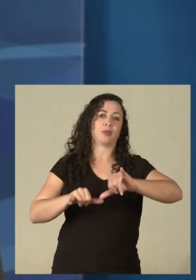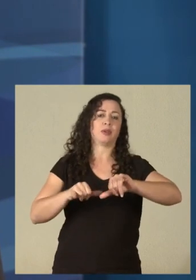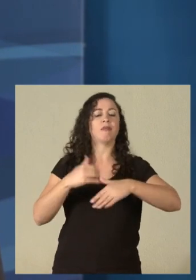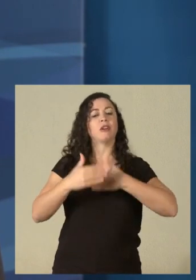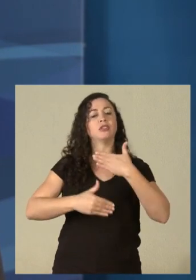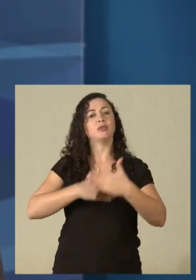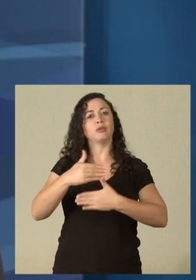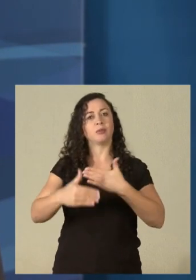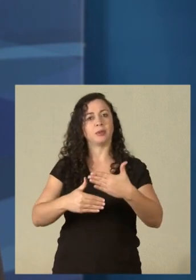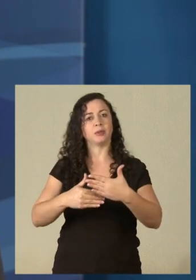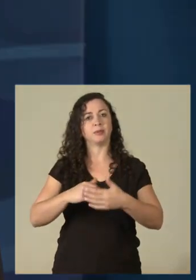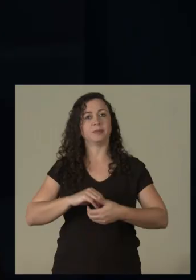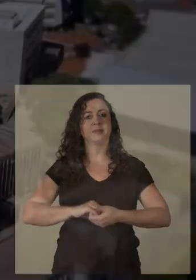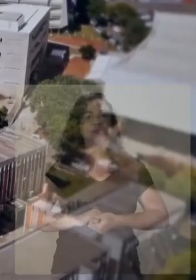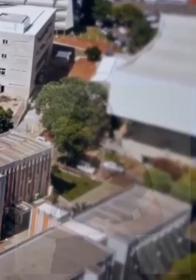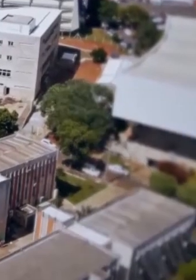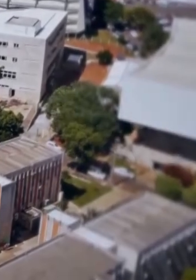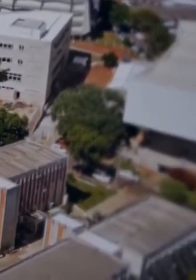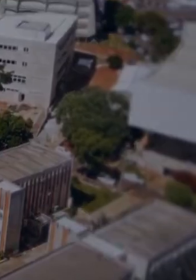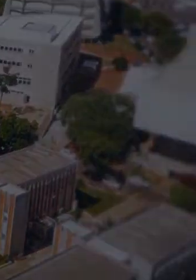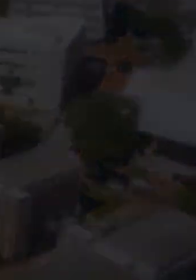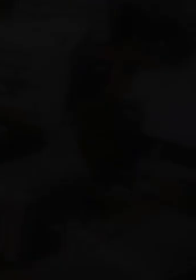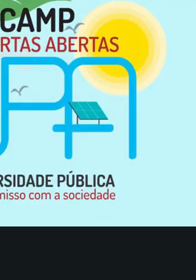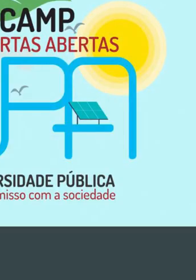participando de todo esse desenvolvimento.